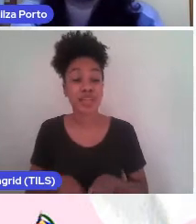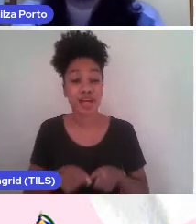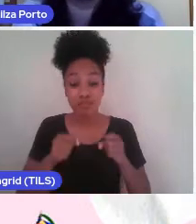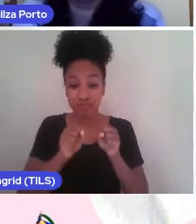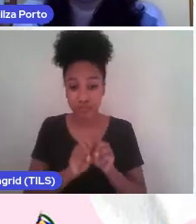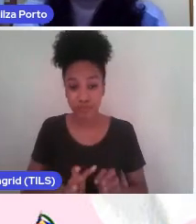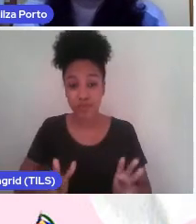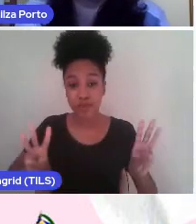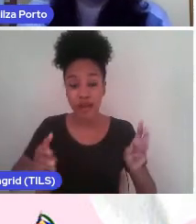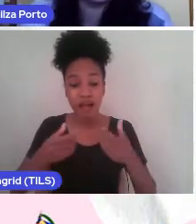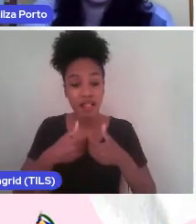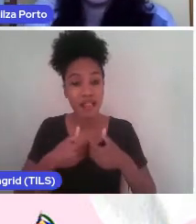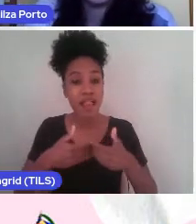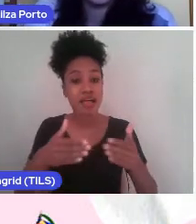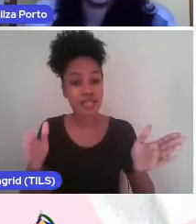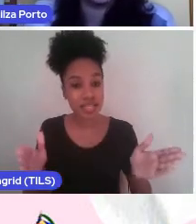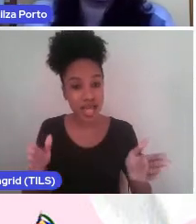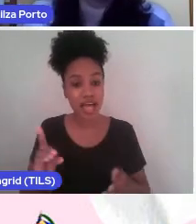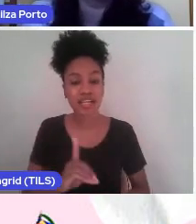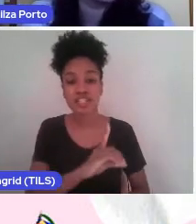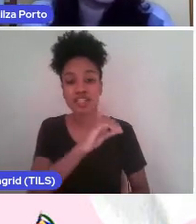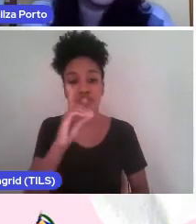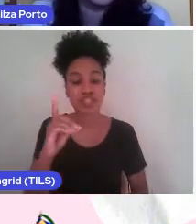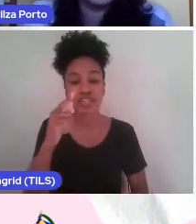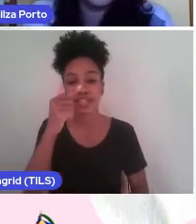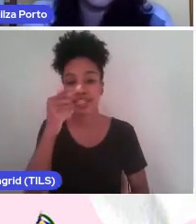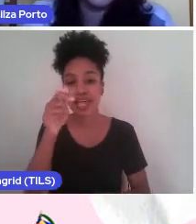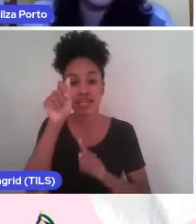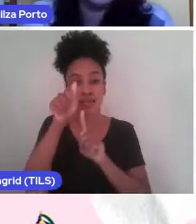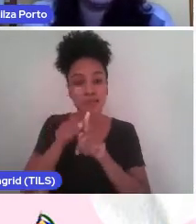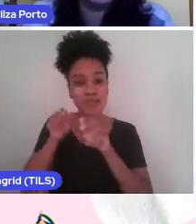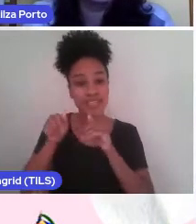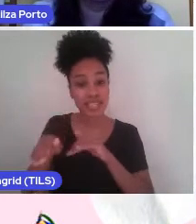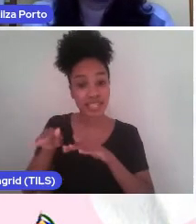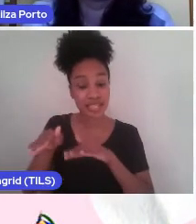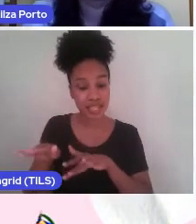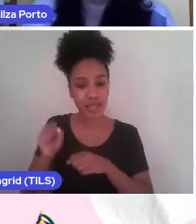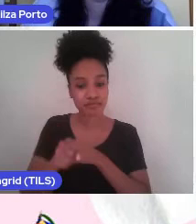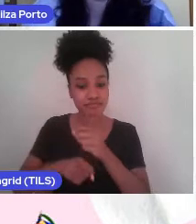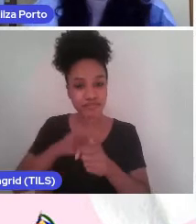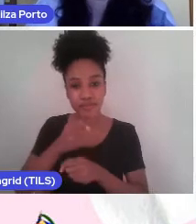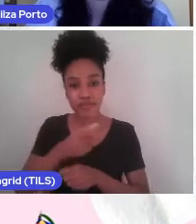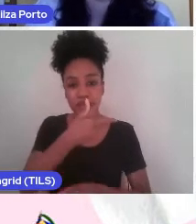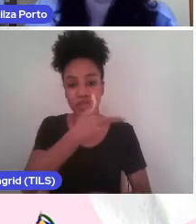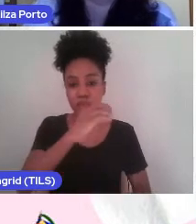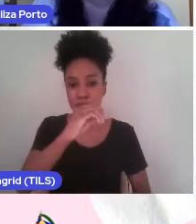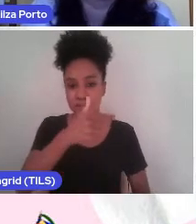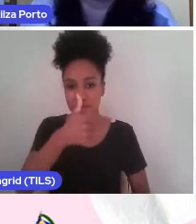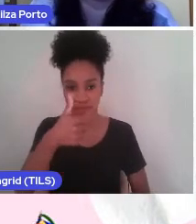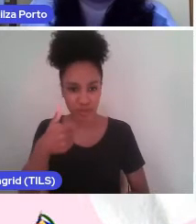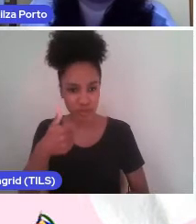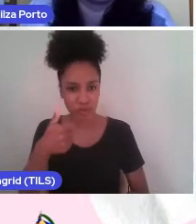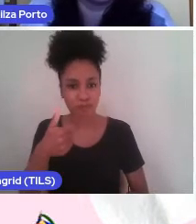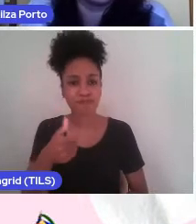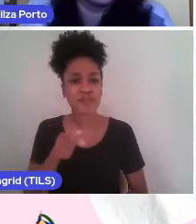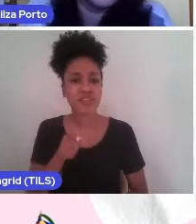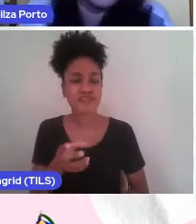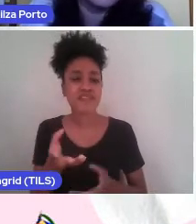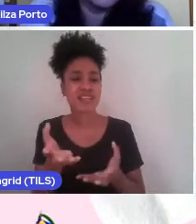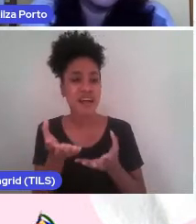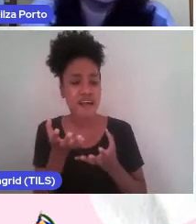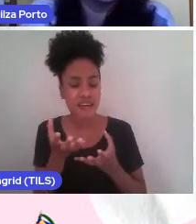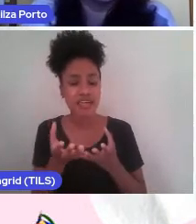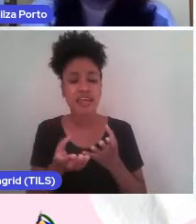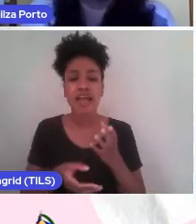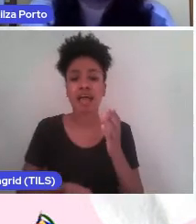será lançado no dia 7 de setembro de 2021. Para produzir materiais para o portal do